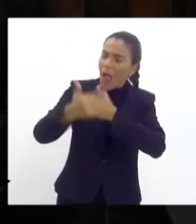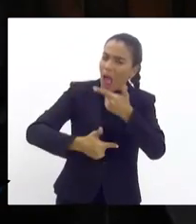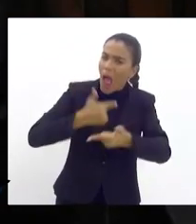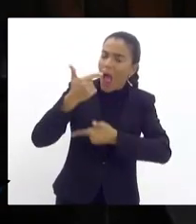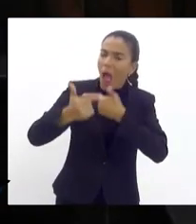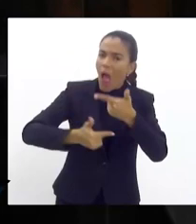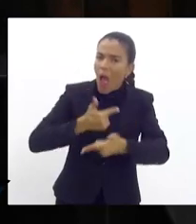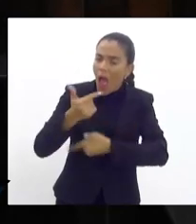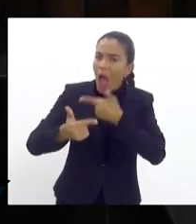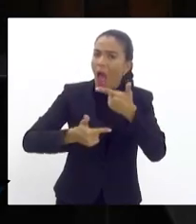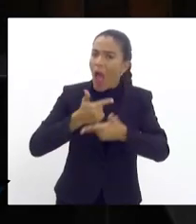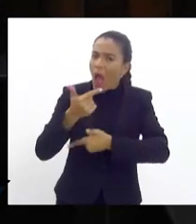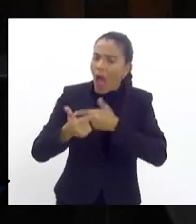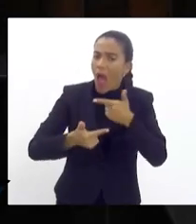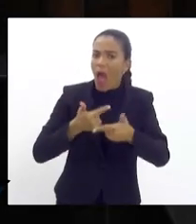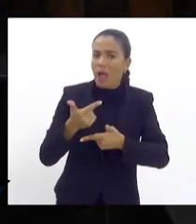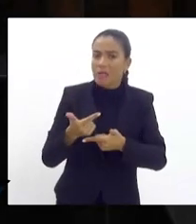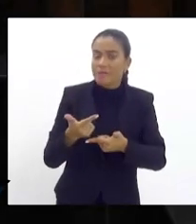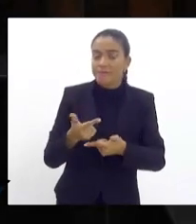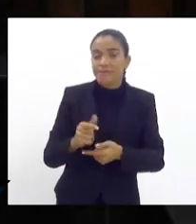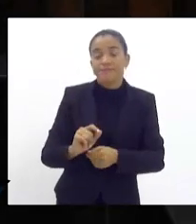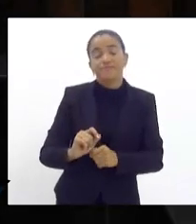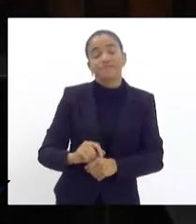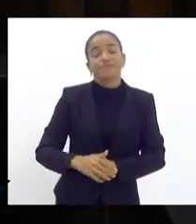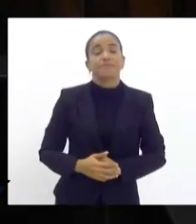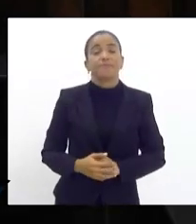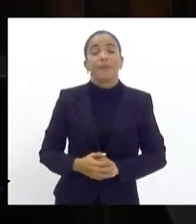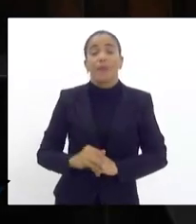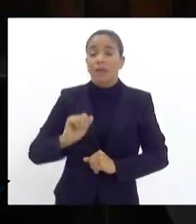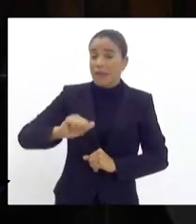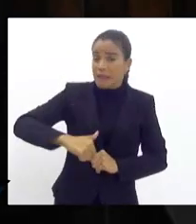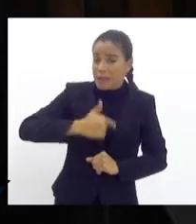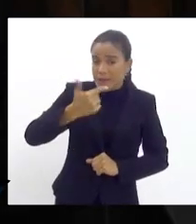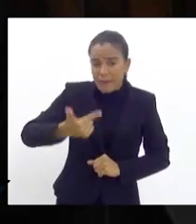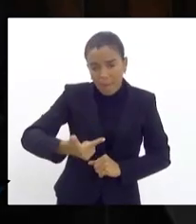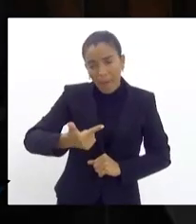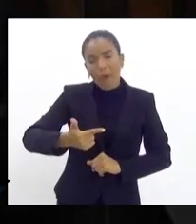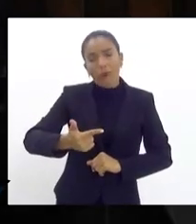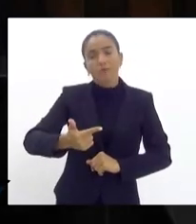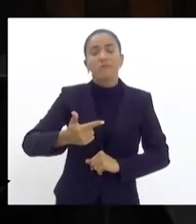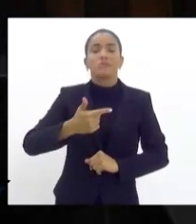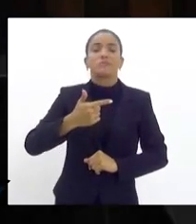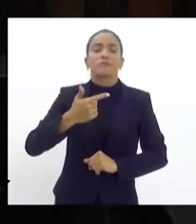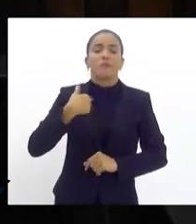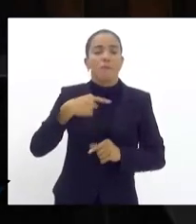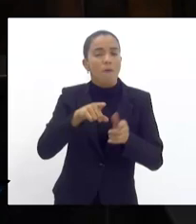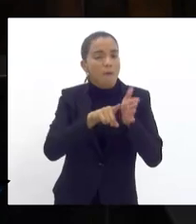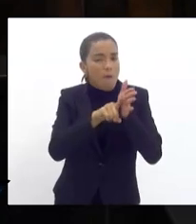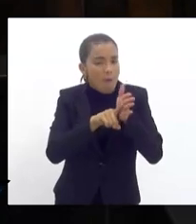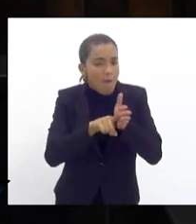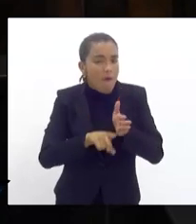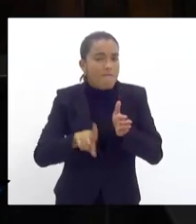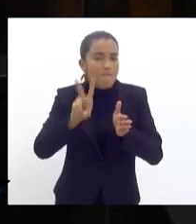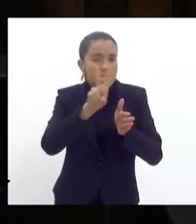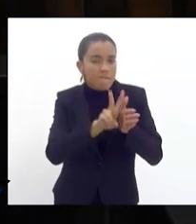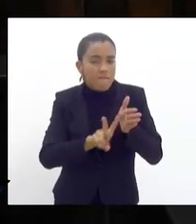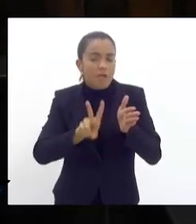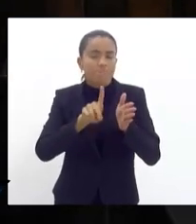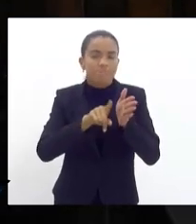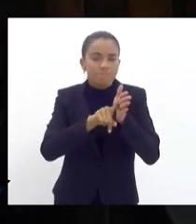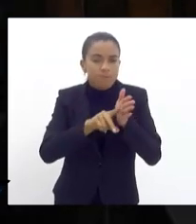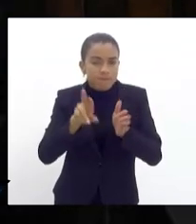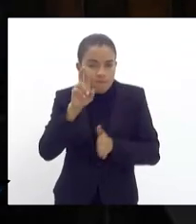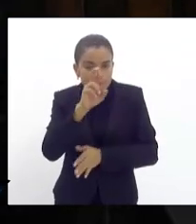e a posteriori fomos verificar a veracidade